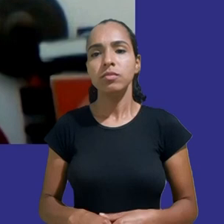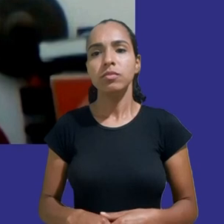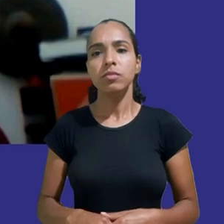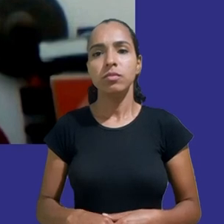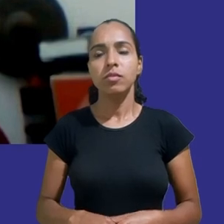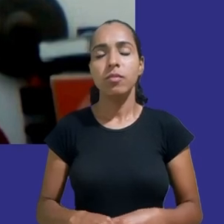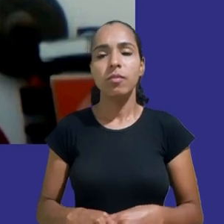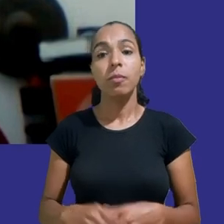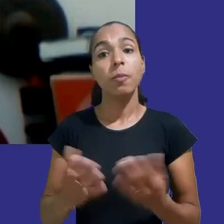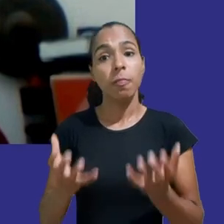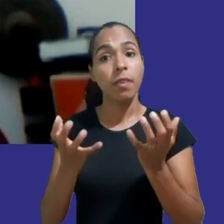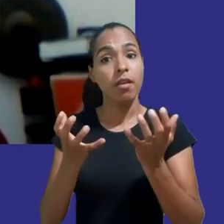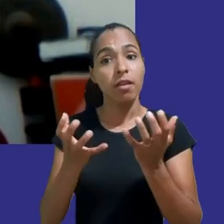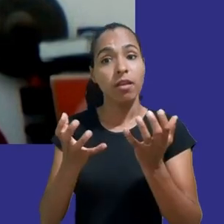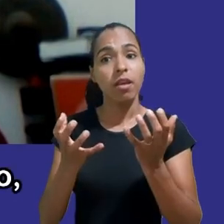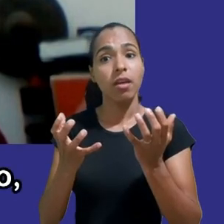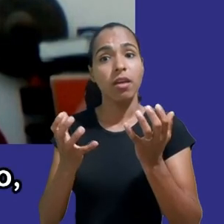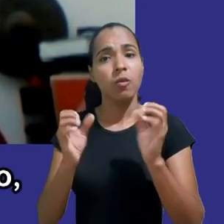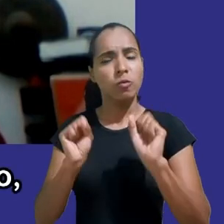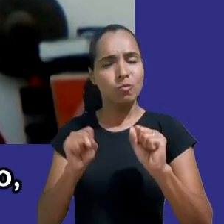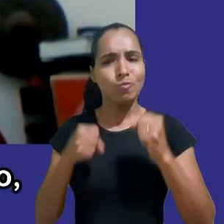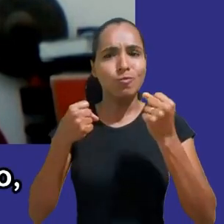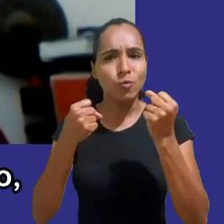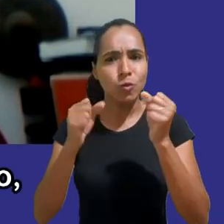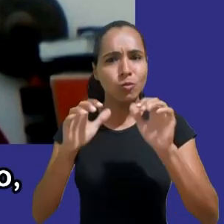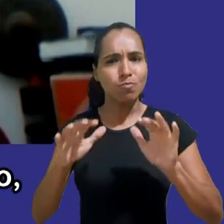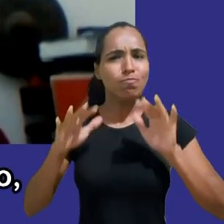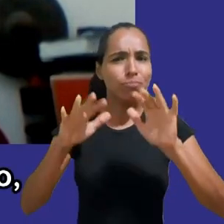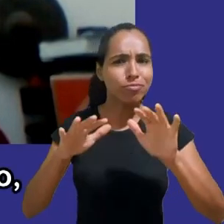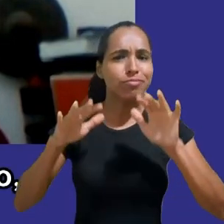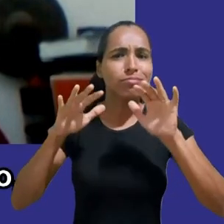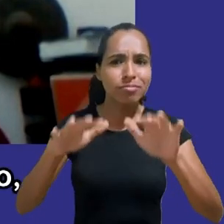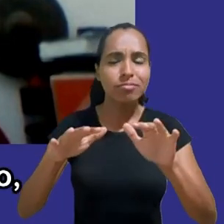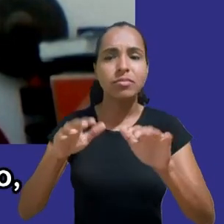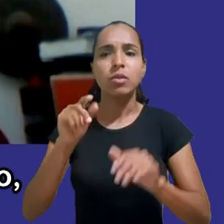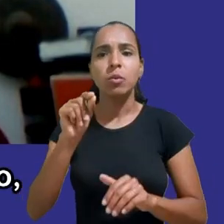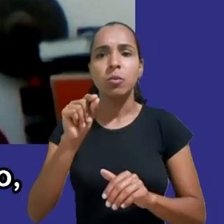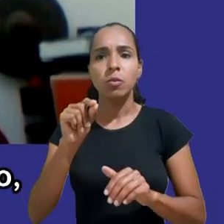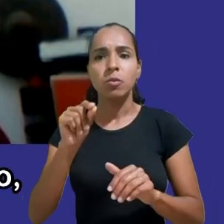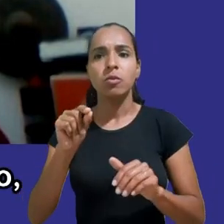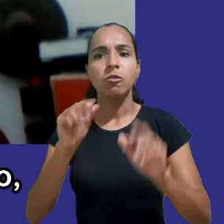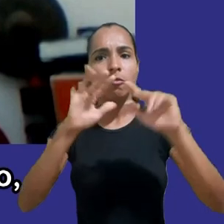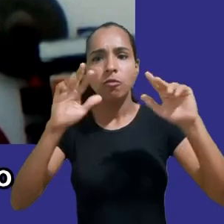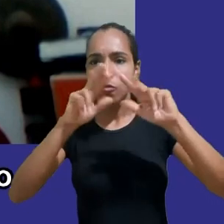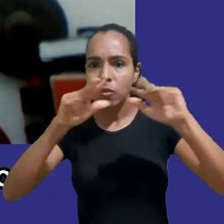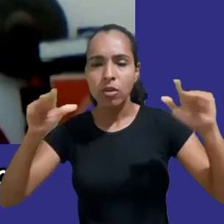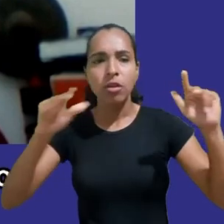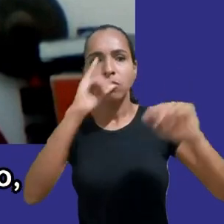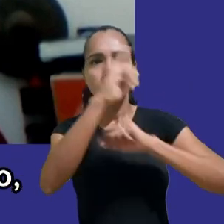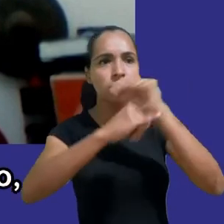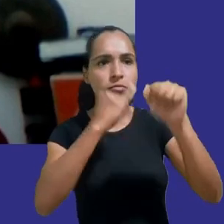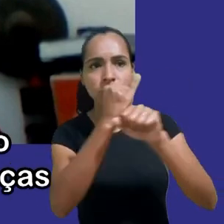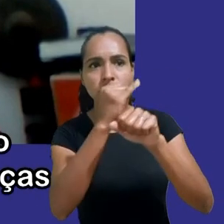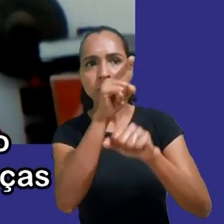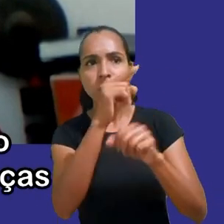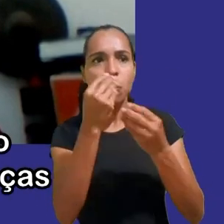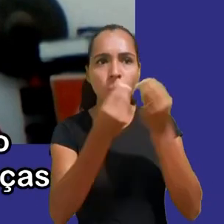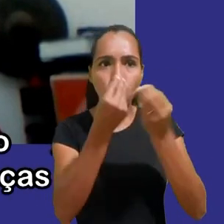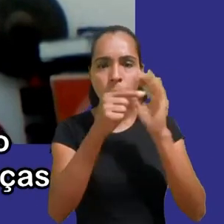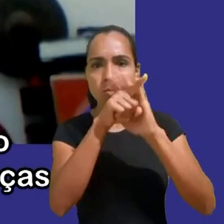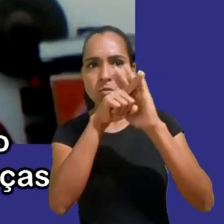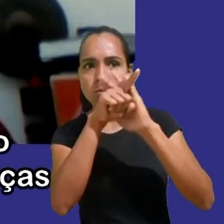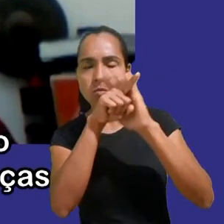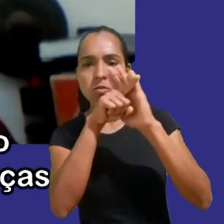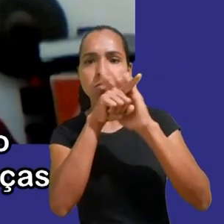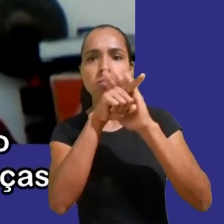legal que irá nos informar melhor sobre como as plataformas obtêm consentimento assim levando a mudanças no modo como a